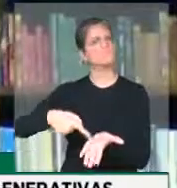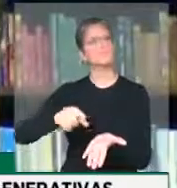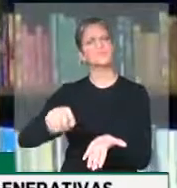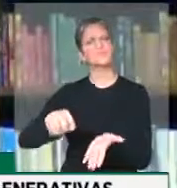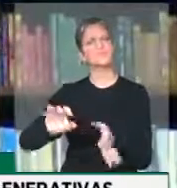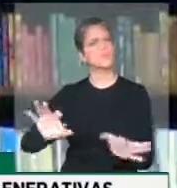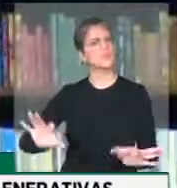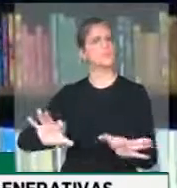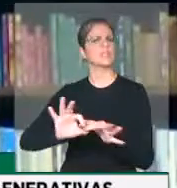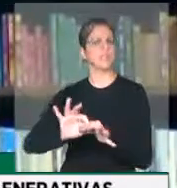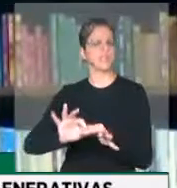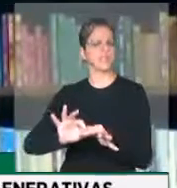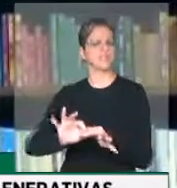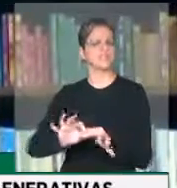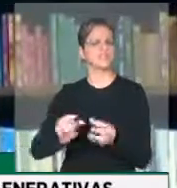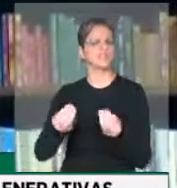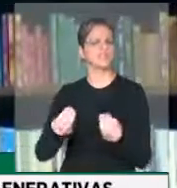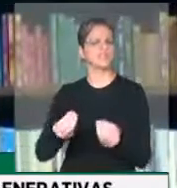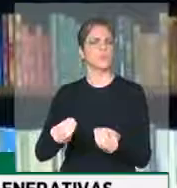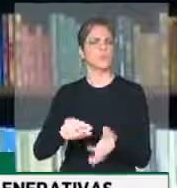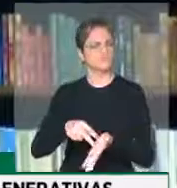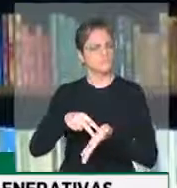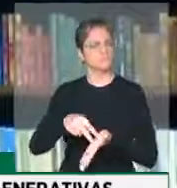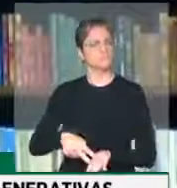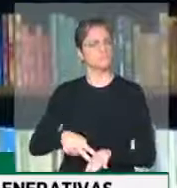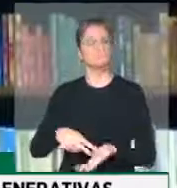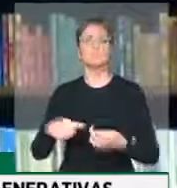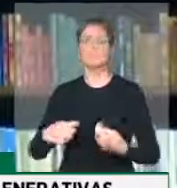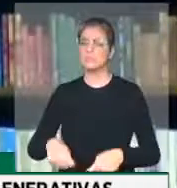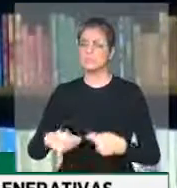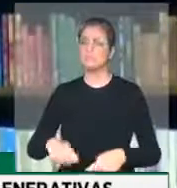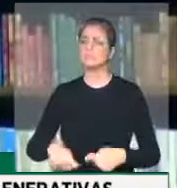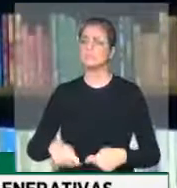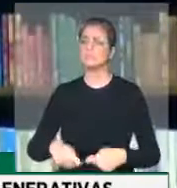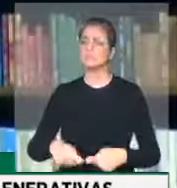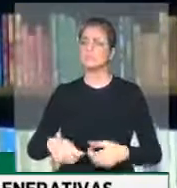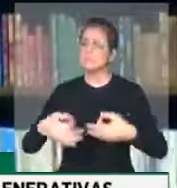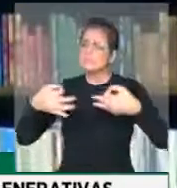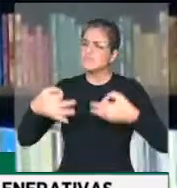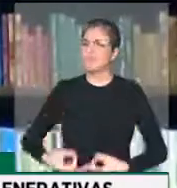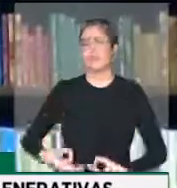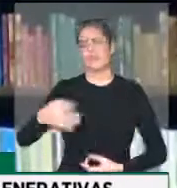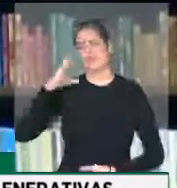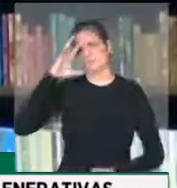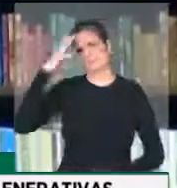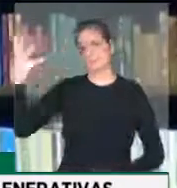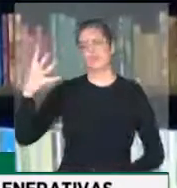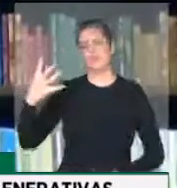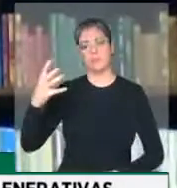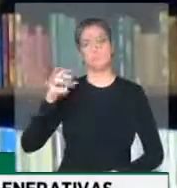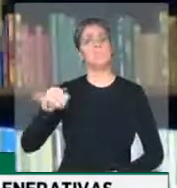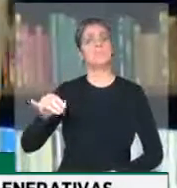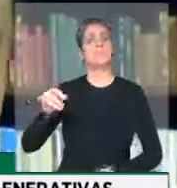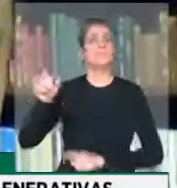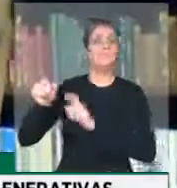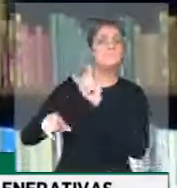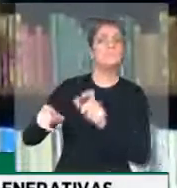solidez se houver gestos concretos da parte daqueles que têm interesse em fazê-lo.